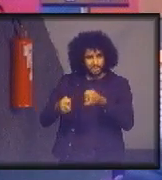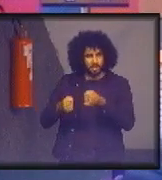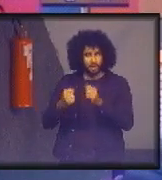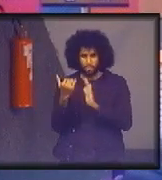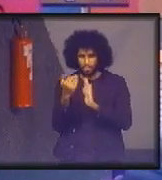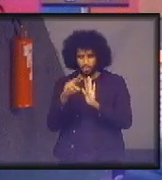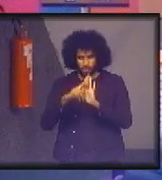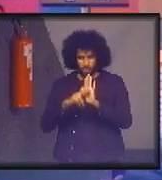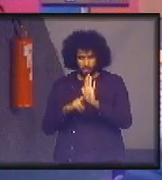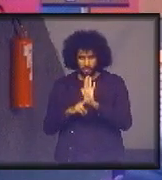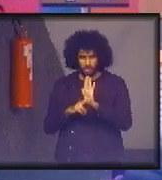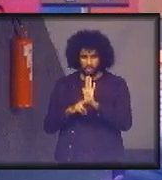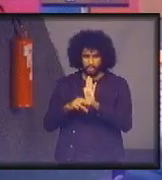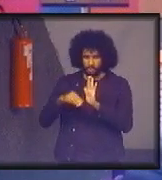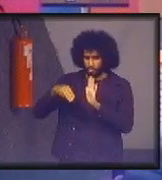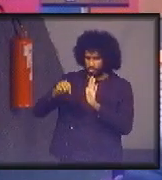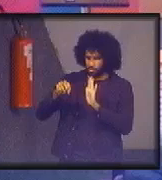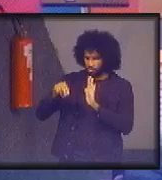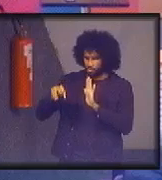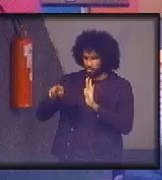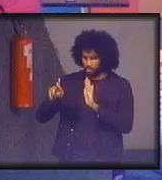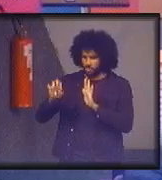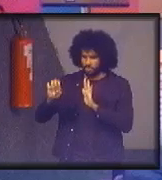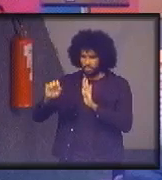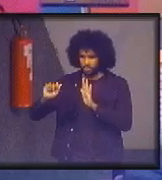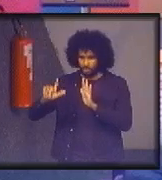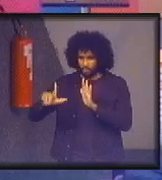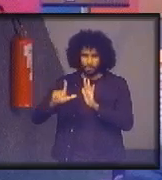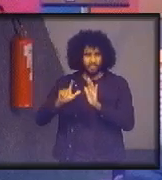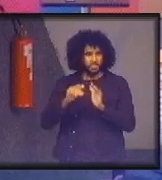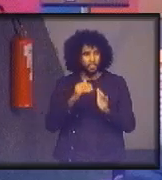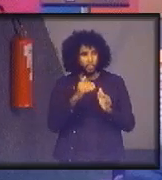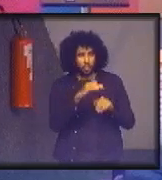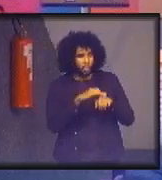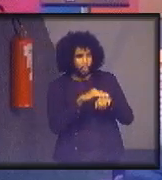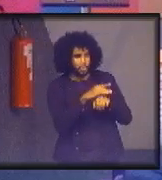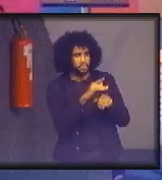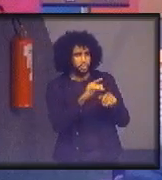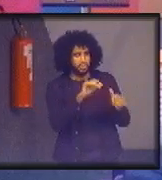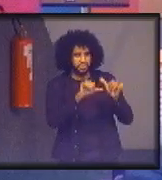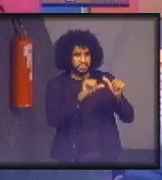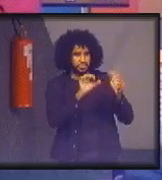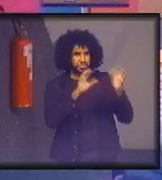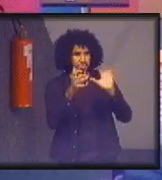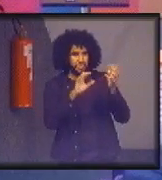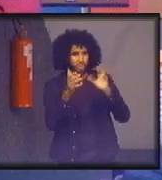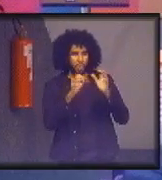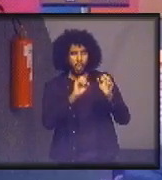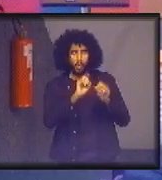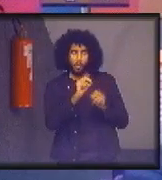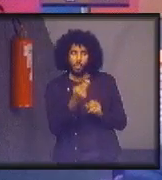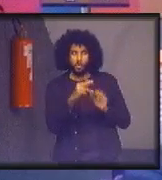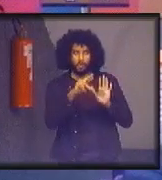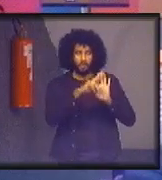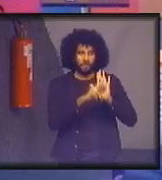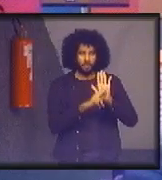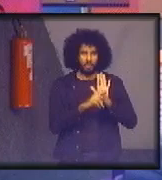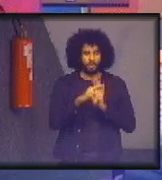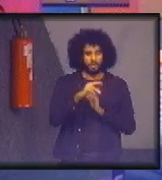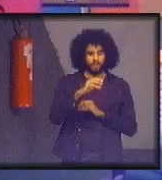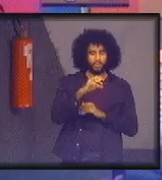de Montreal, nunca falou com o pessoal da Convenção de Mudança do Clima ou do protocolo de Kyoto, se criou